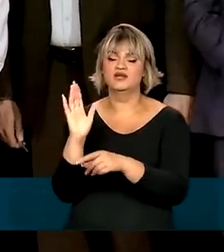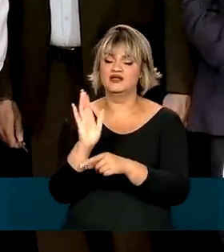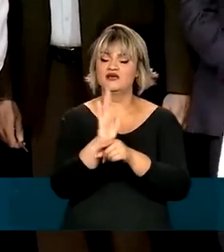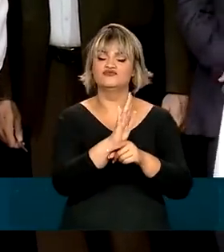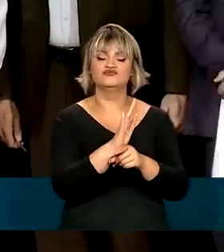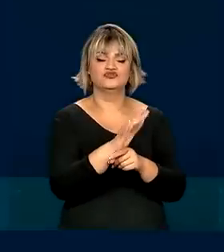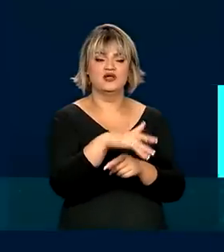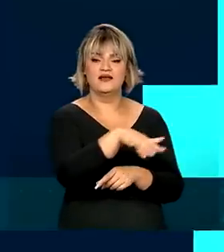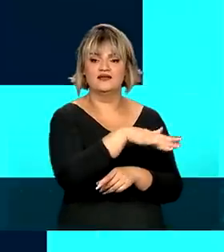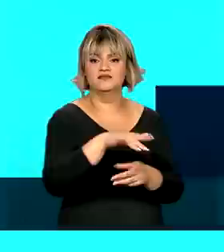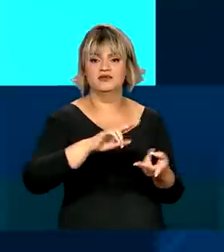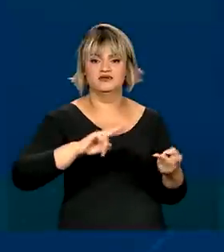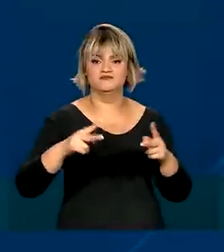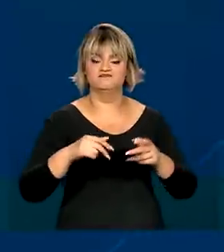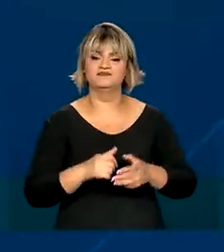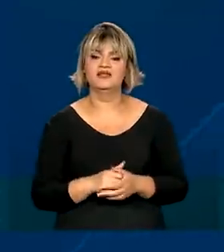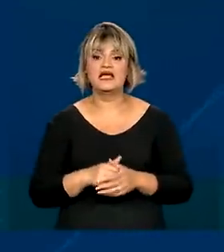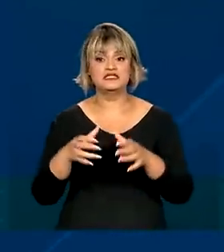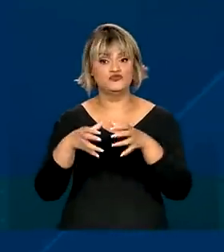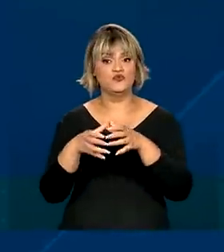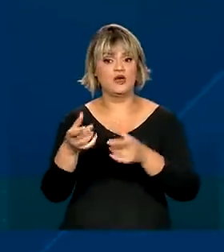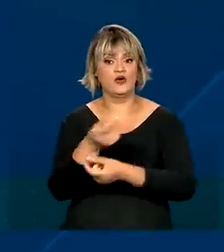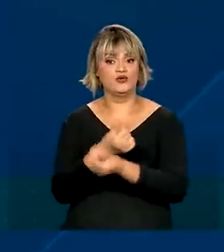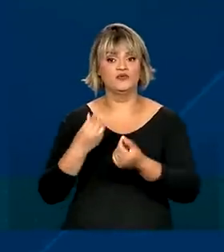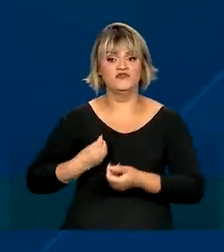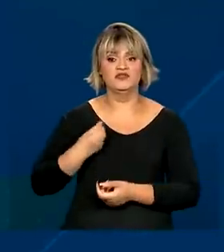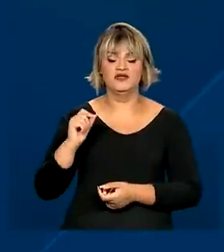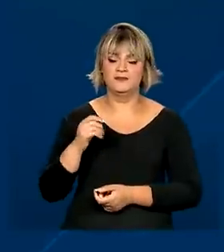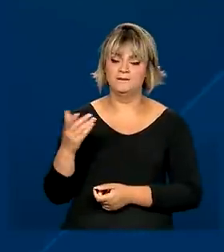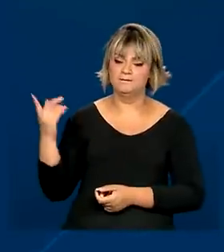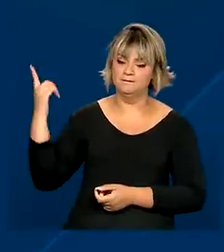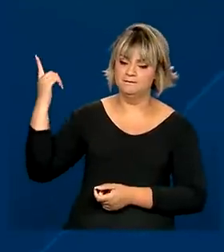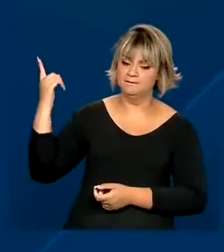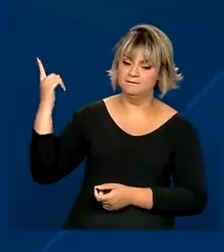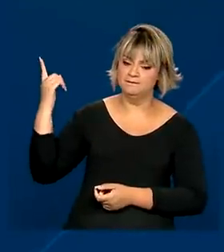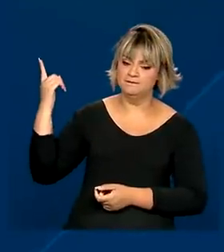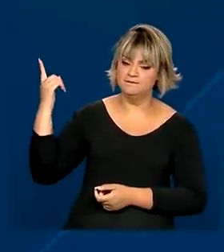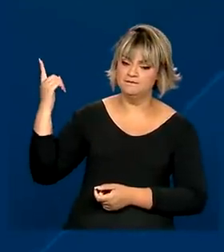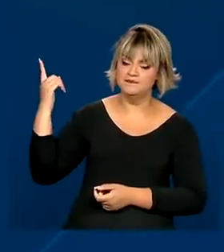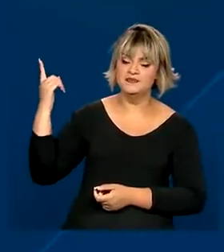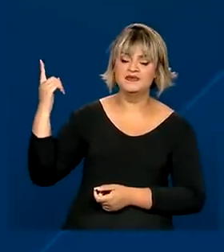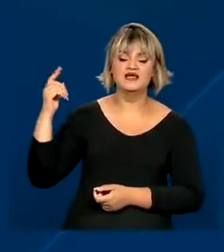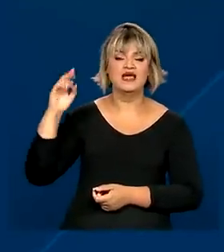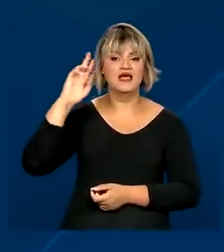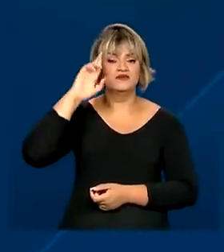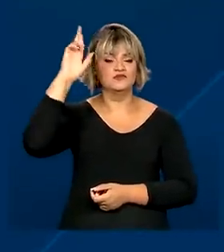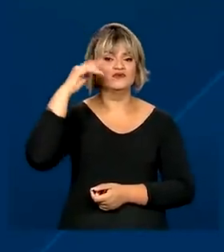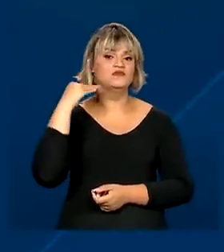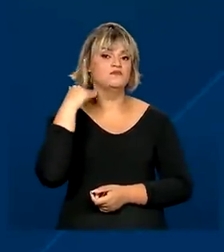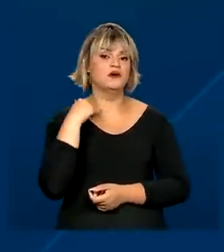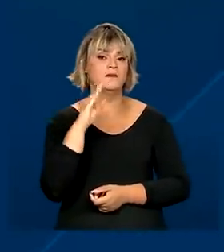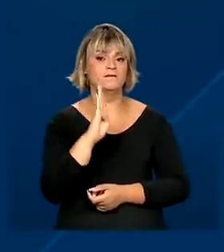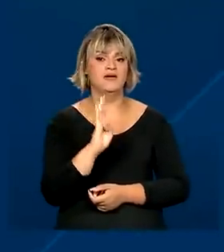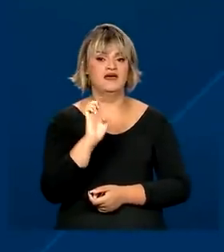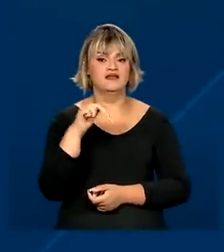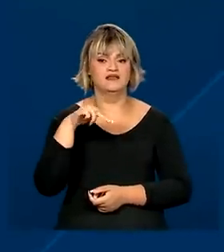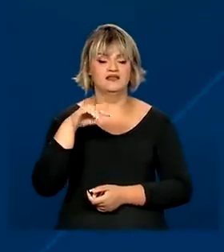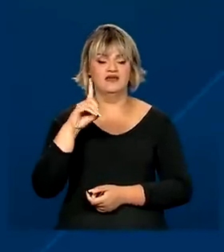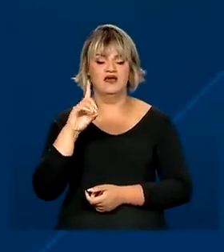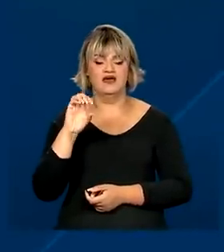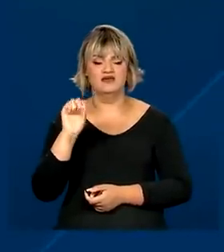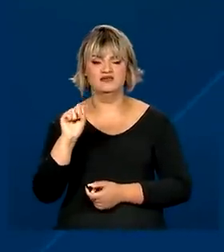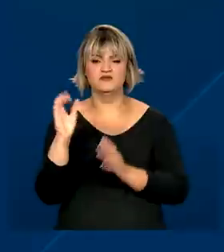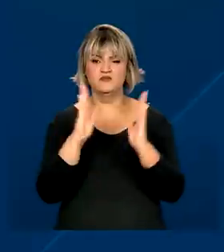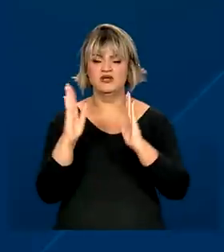A equipe econômica será composta por André Lara Rezende, que presidiu o BNDES no governo Fernando Henrique